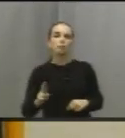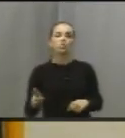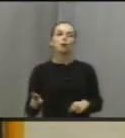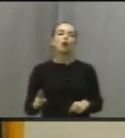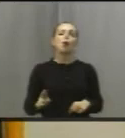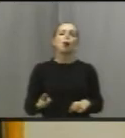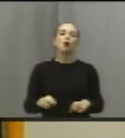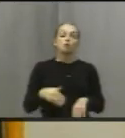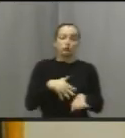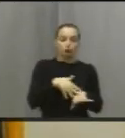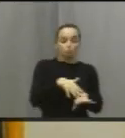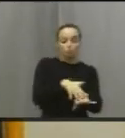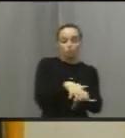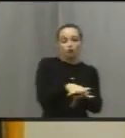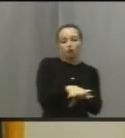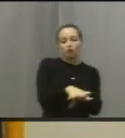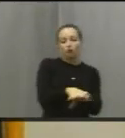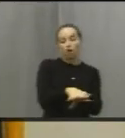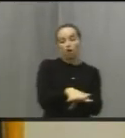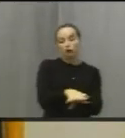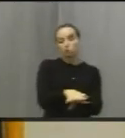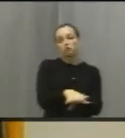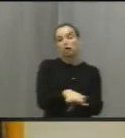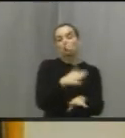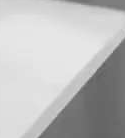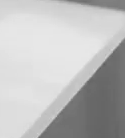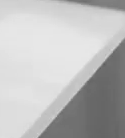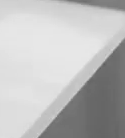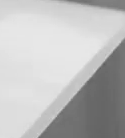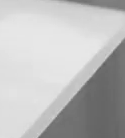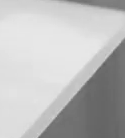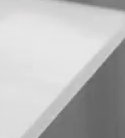chacas de Araraquara, mas para investir na melhoria do asfalto. Muito obrigado.